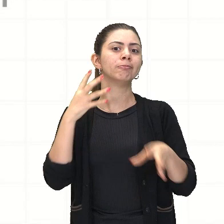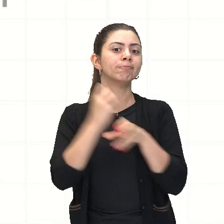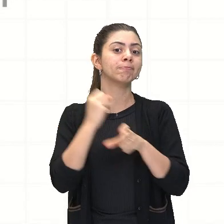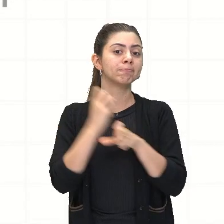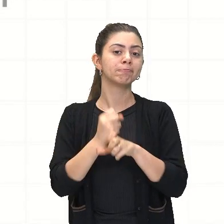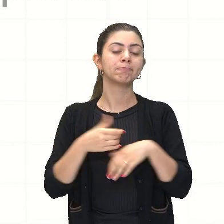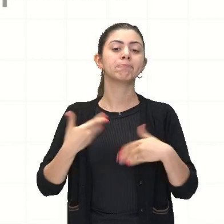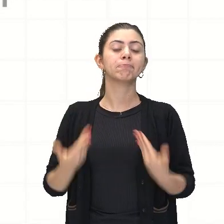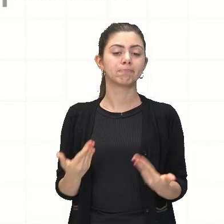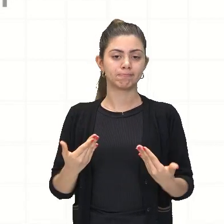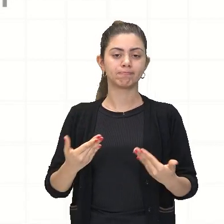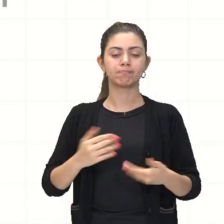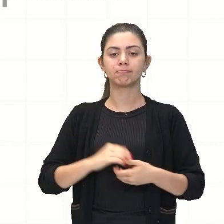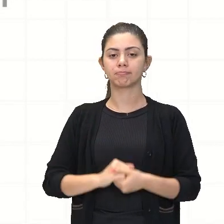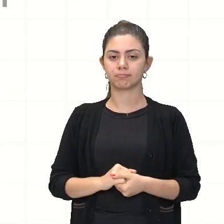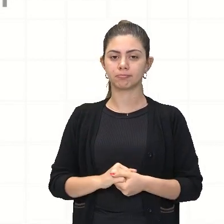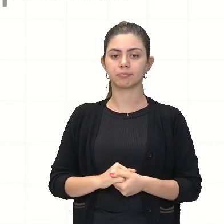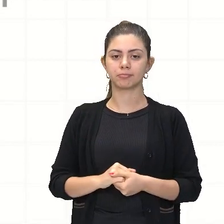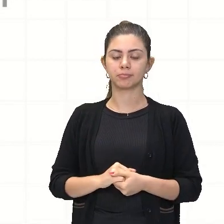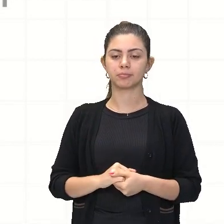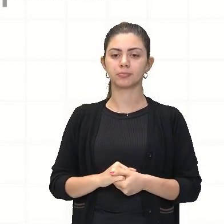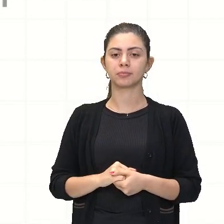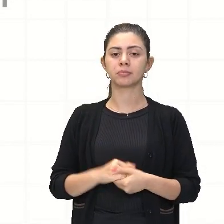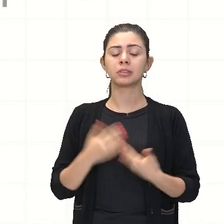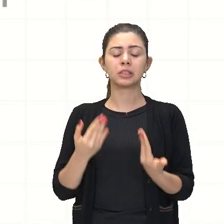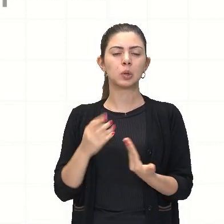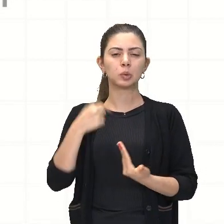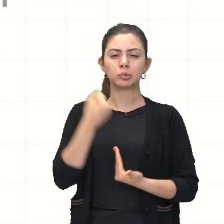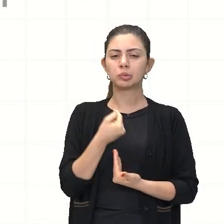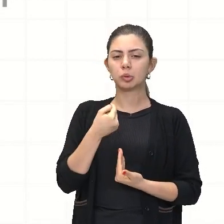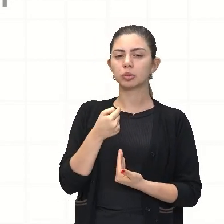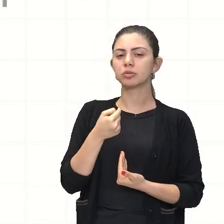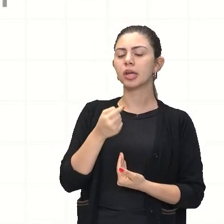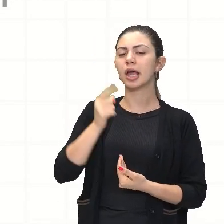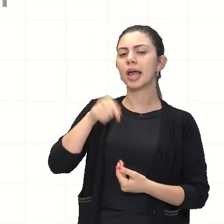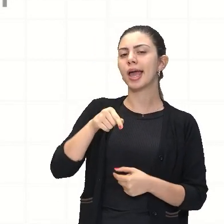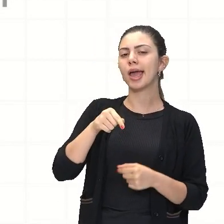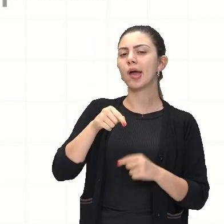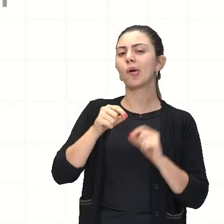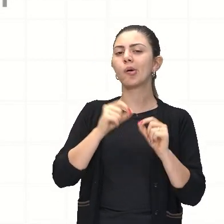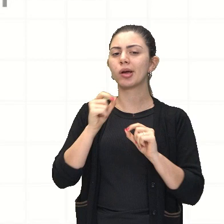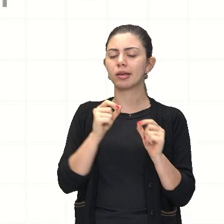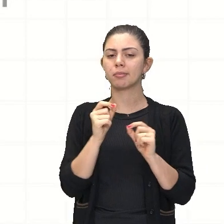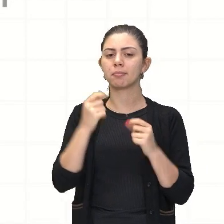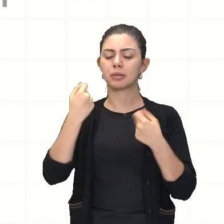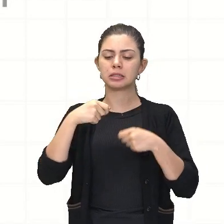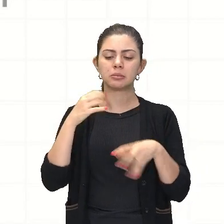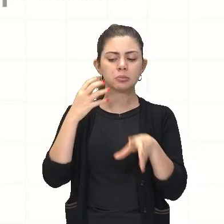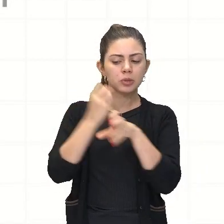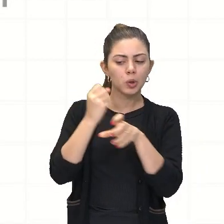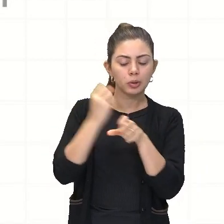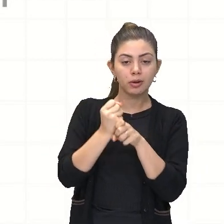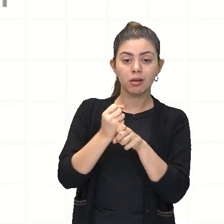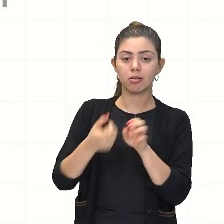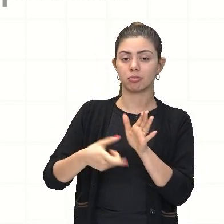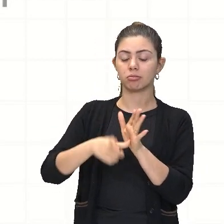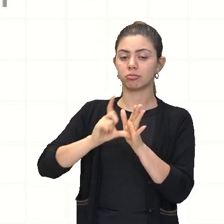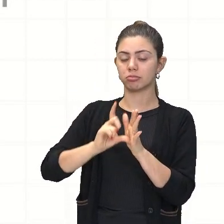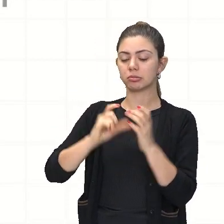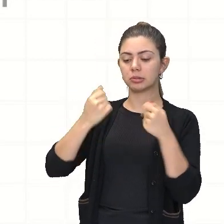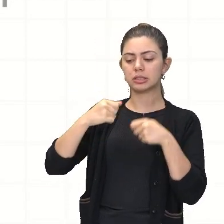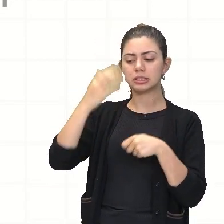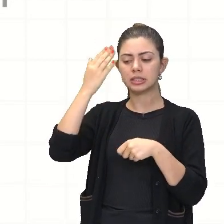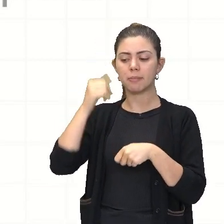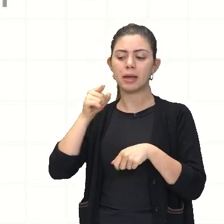né? A ideia é como resolver. Nós não podemos resolver enquanto nós não soubermos que valor